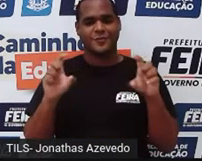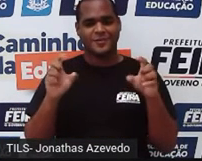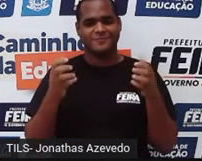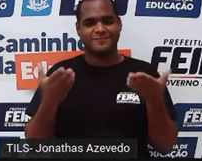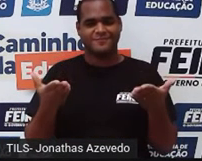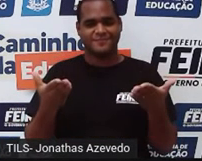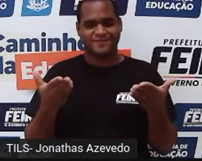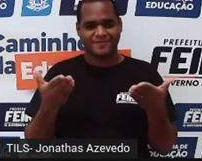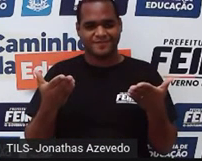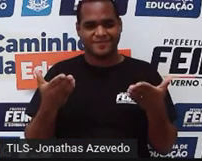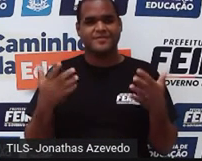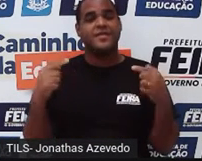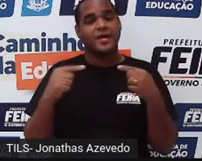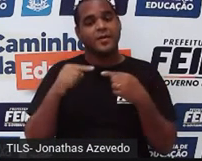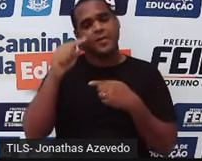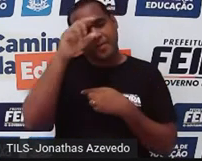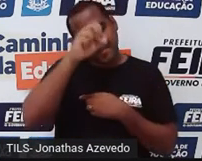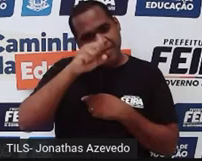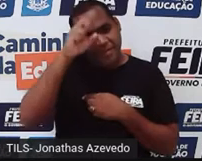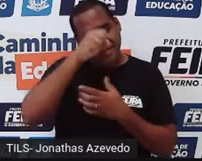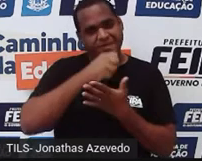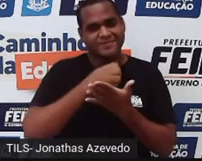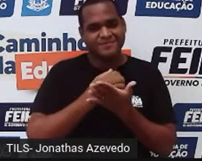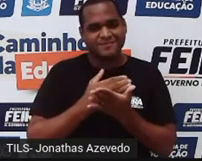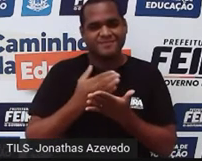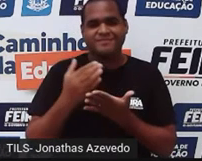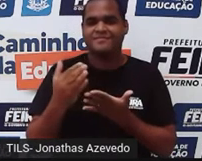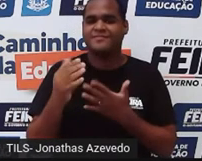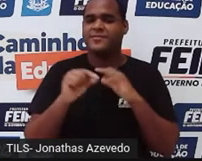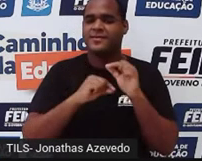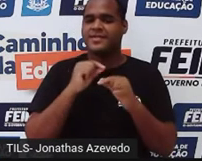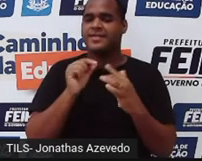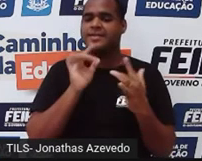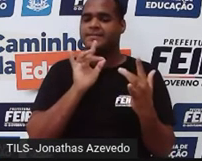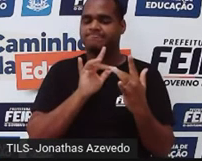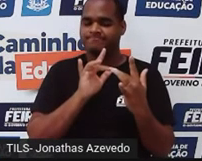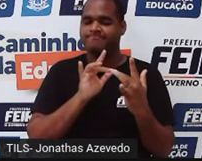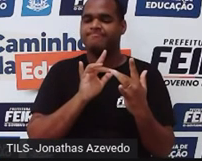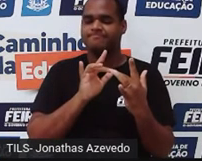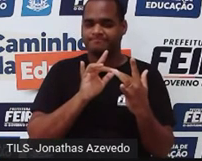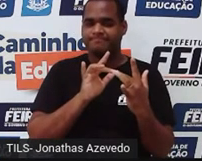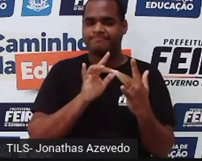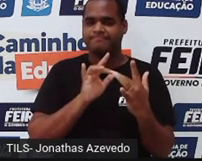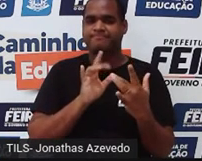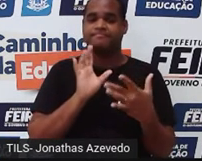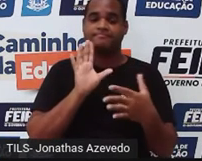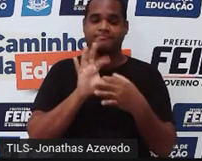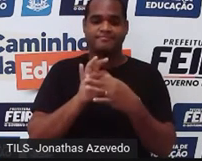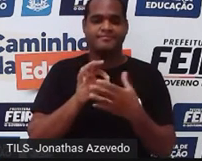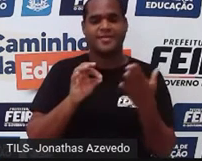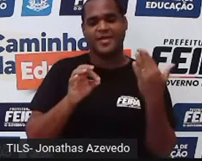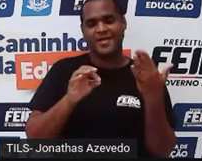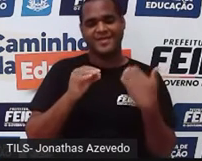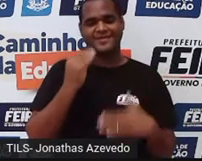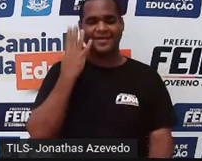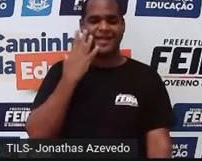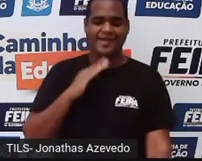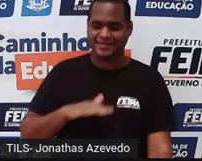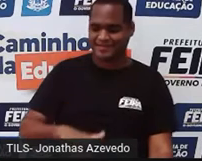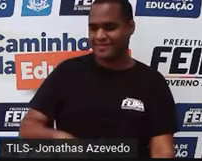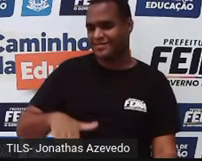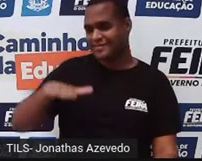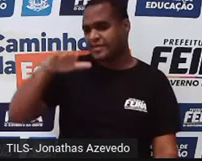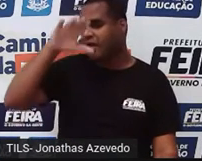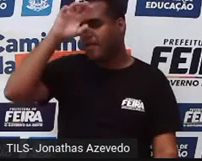de número que a gente começa a aprender. E a gente já tem contato com eles, né? Desde muito cedo, quando a gente